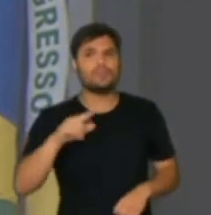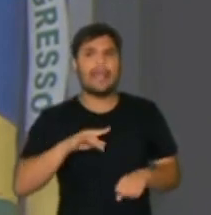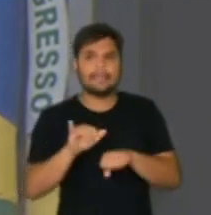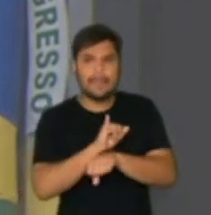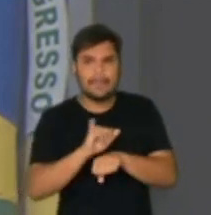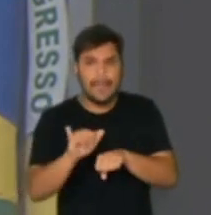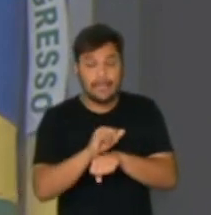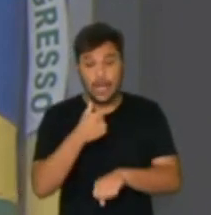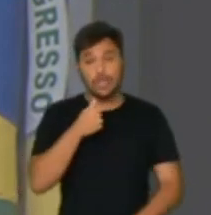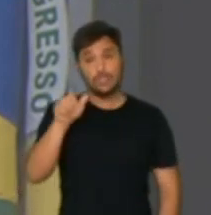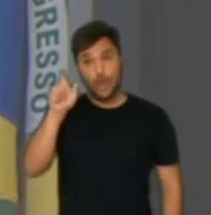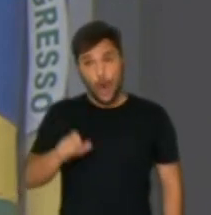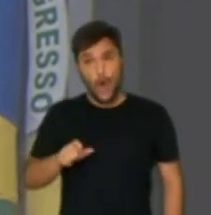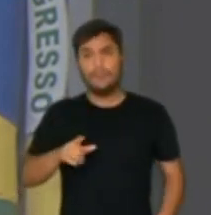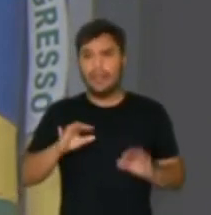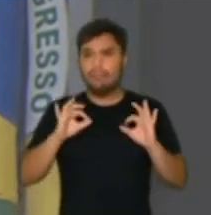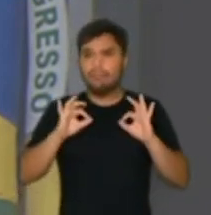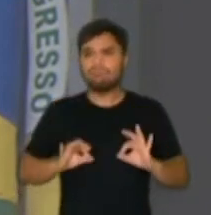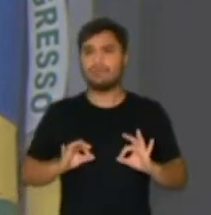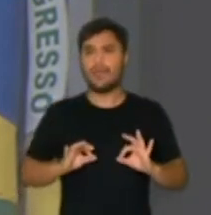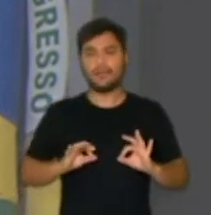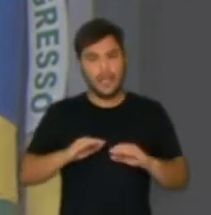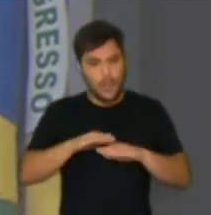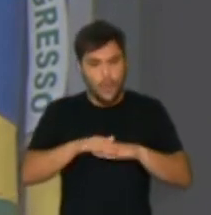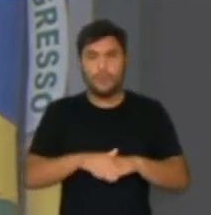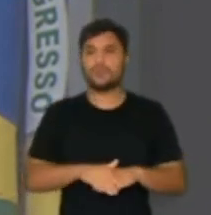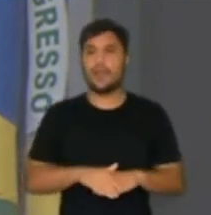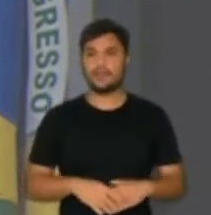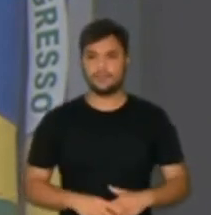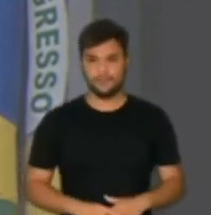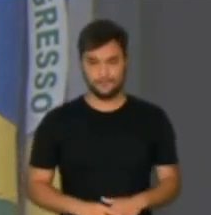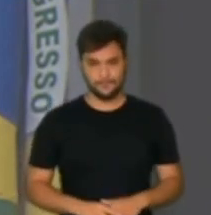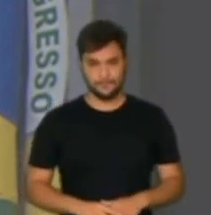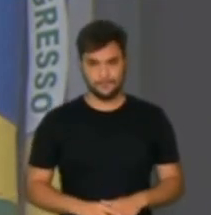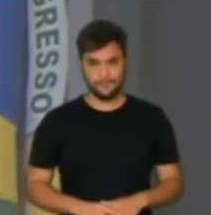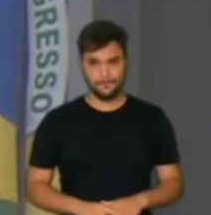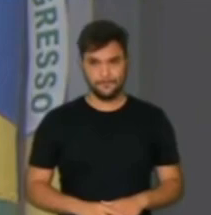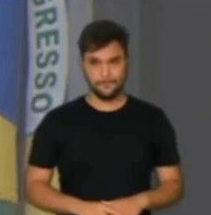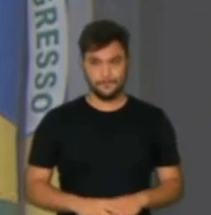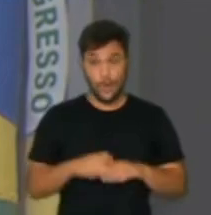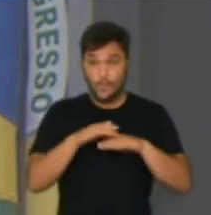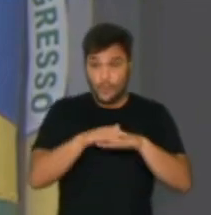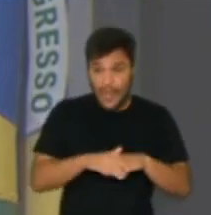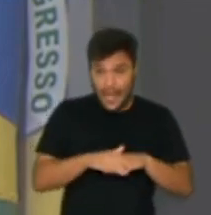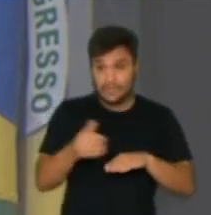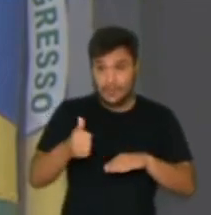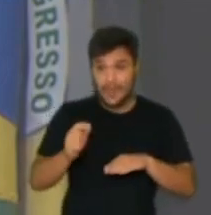homem é, acima de tudo, honrado. E humildade, a humildade precede a honra. Muito obrigada a todos.